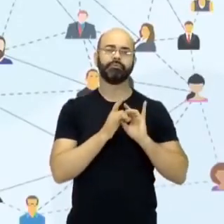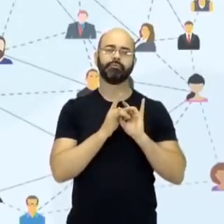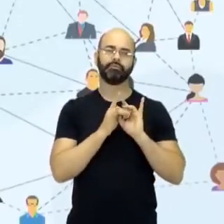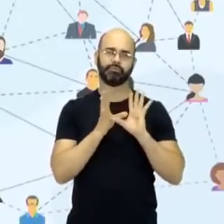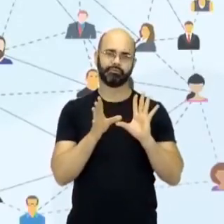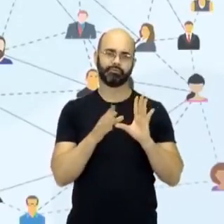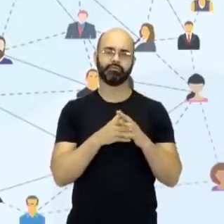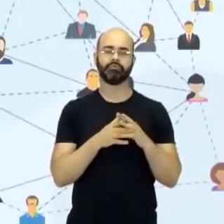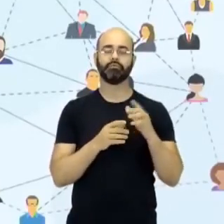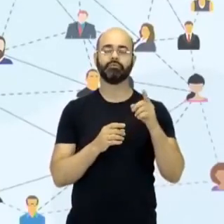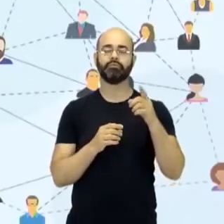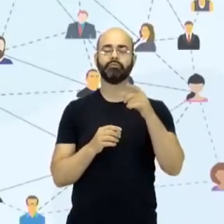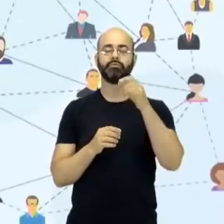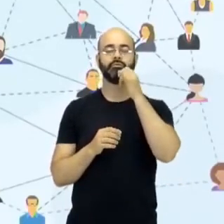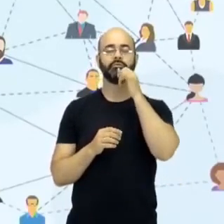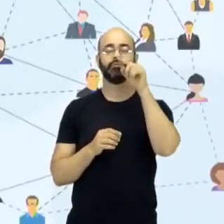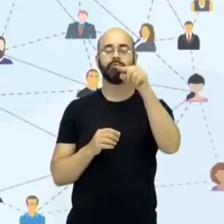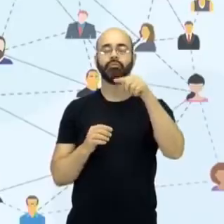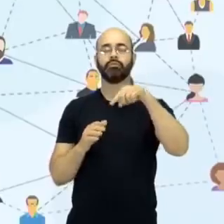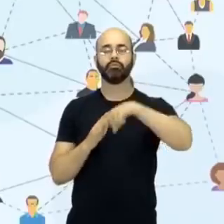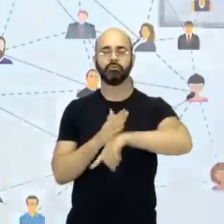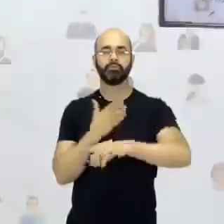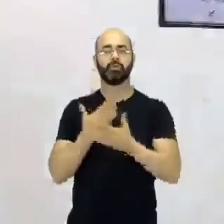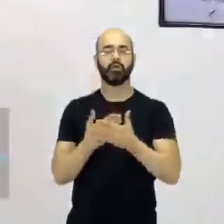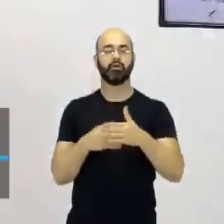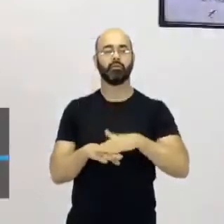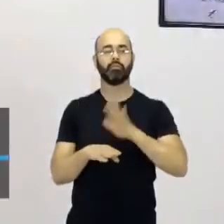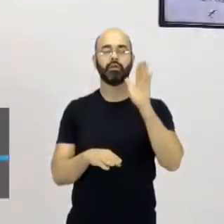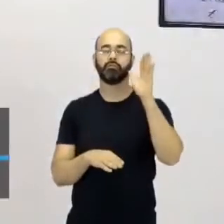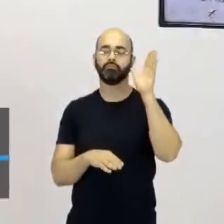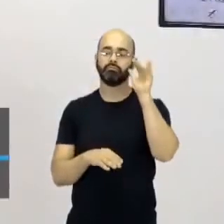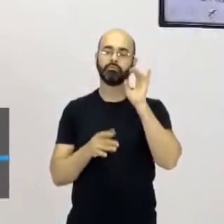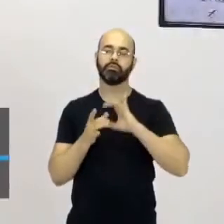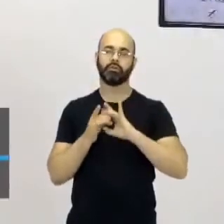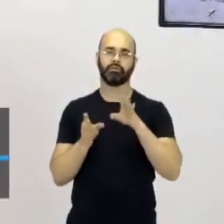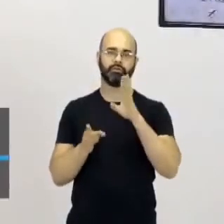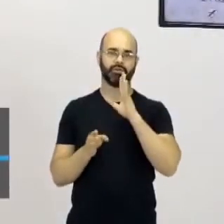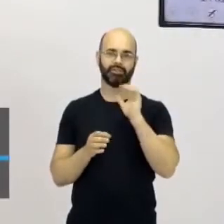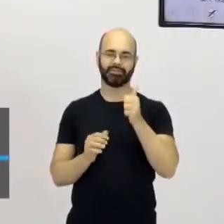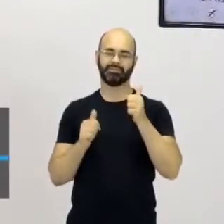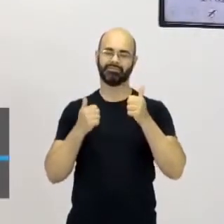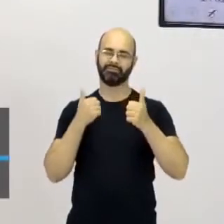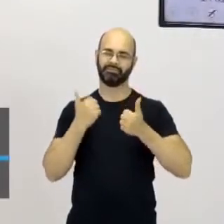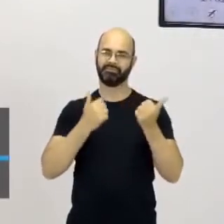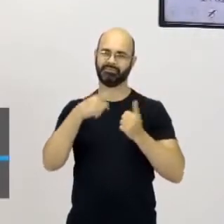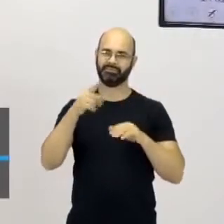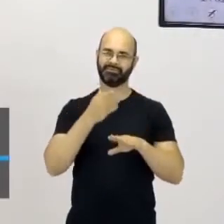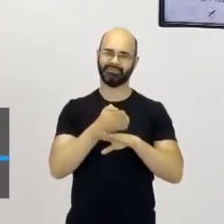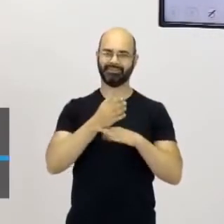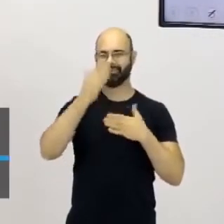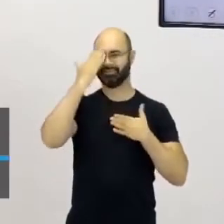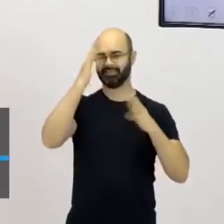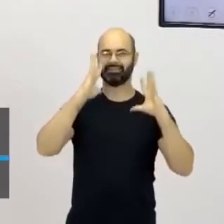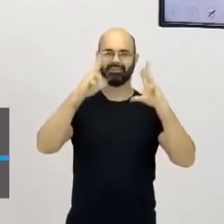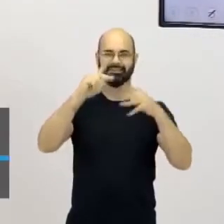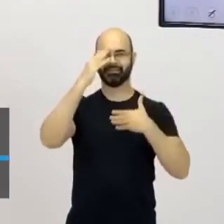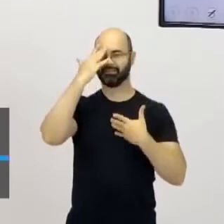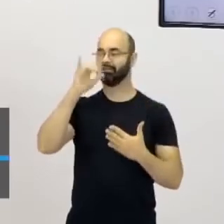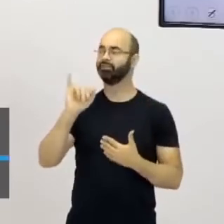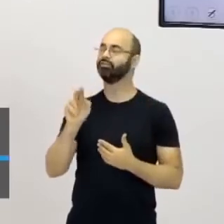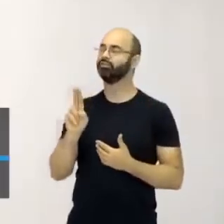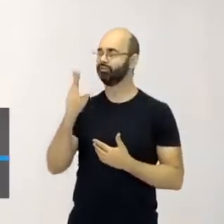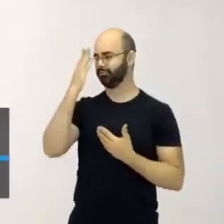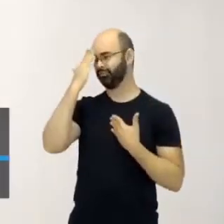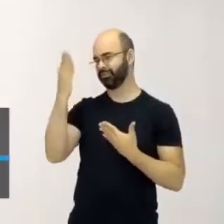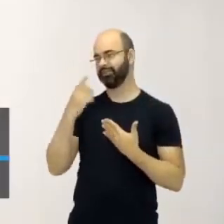reforçando essa aula que vocês tiveram pra vocês aí, tá certo? Valeu aí pela participação, obrigado a todos, valeu, Ju, pela